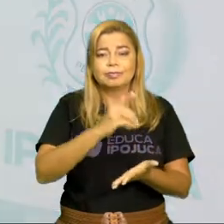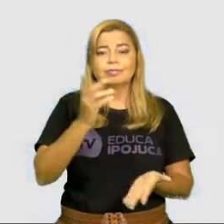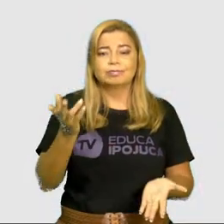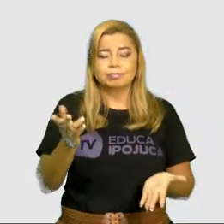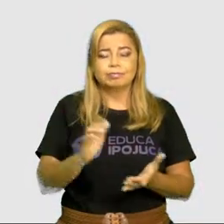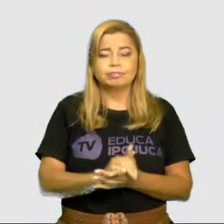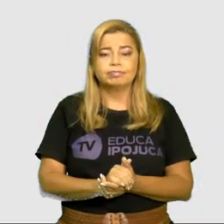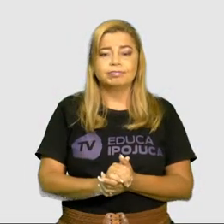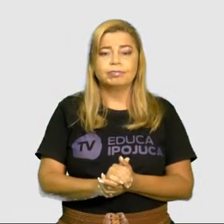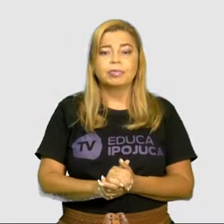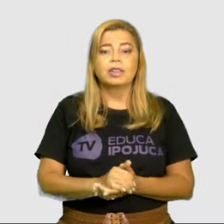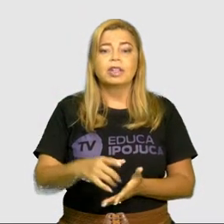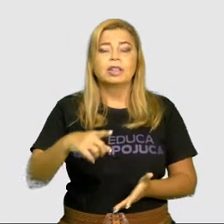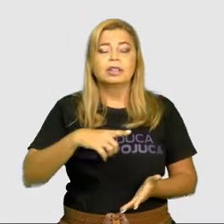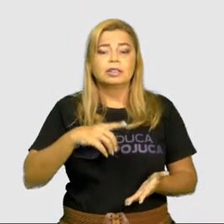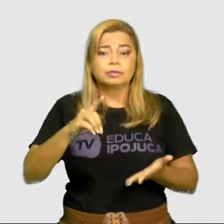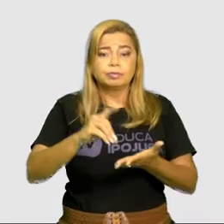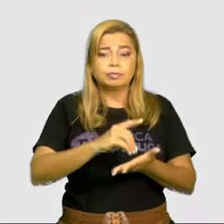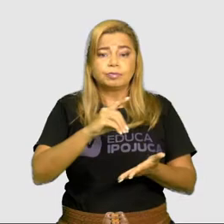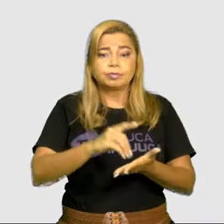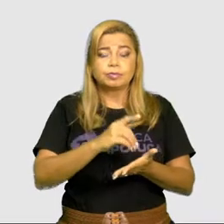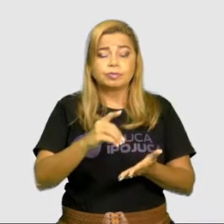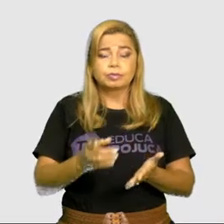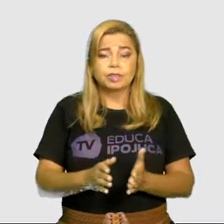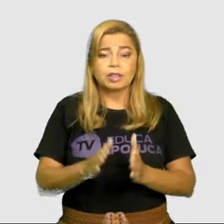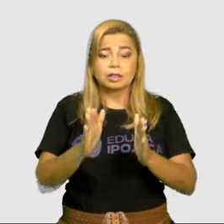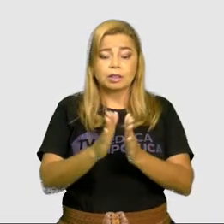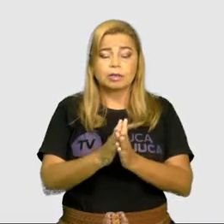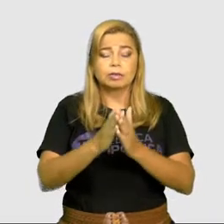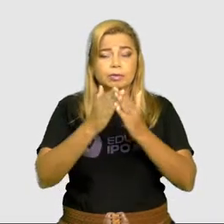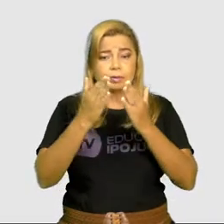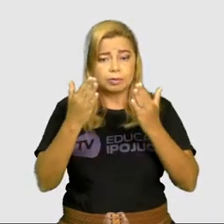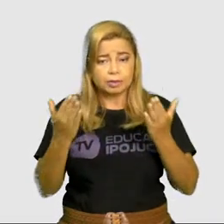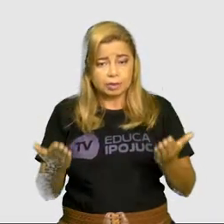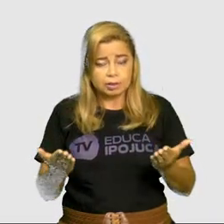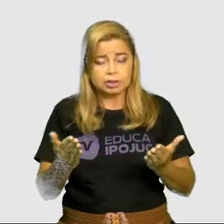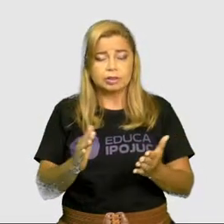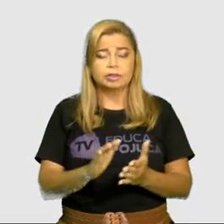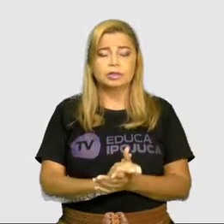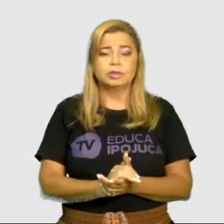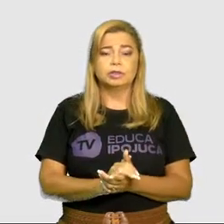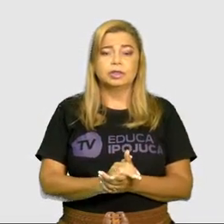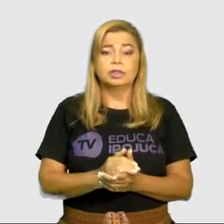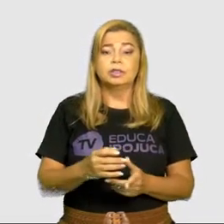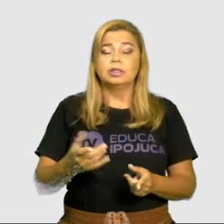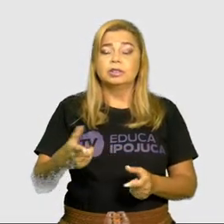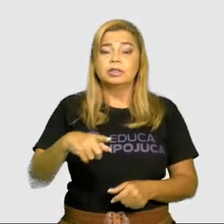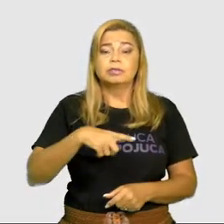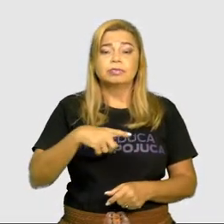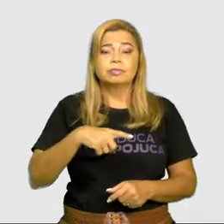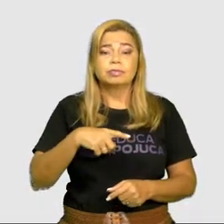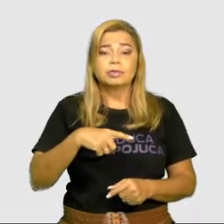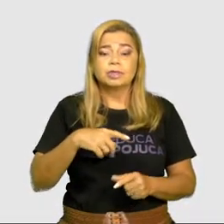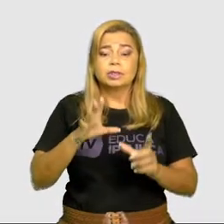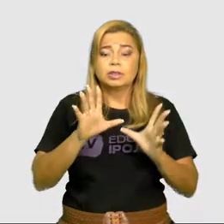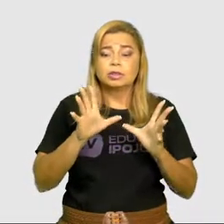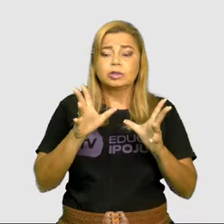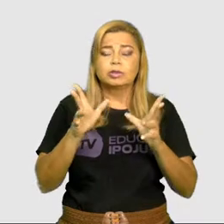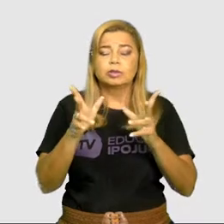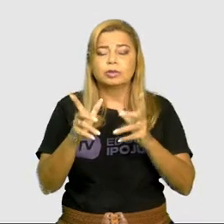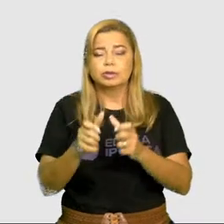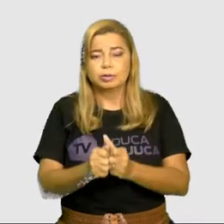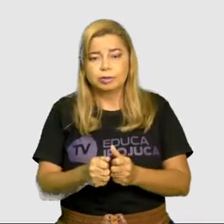A gente tem um dicionário que é um livro que tem a maioria de todas as palavras que a gente precisa aprender